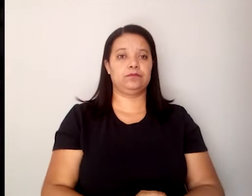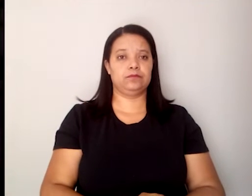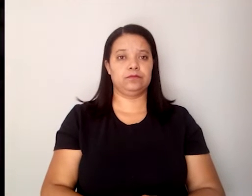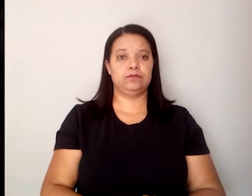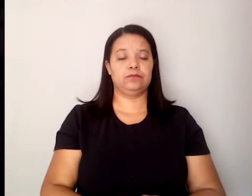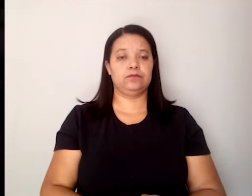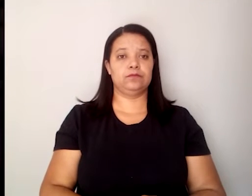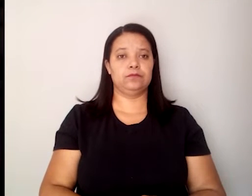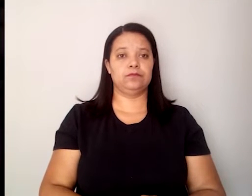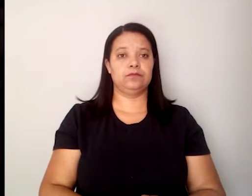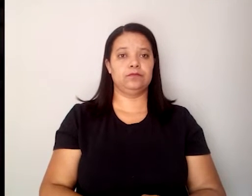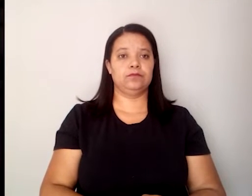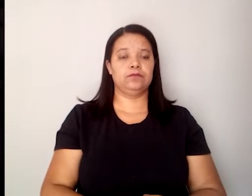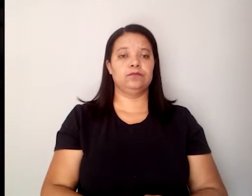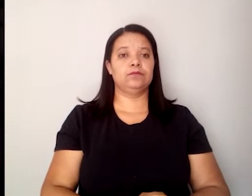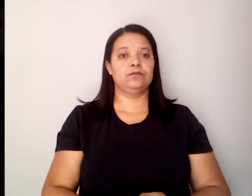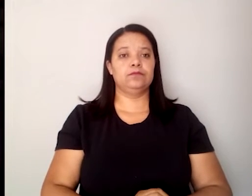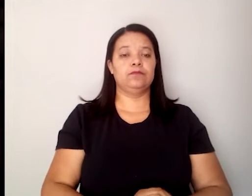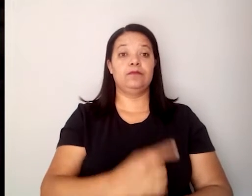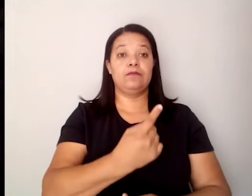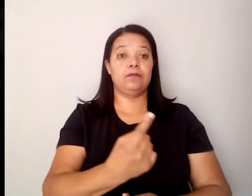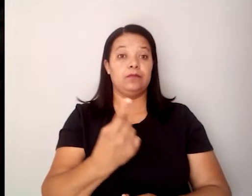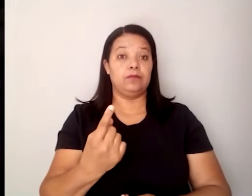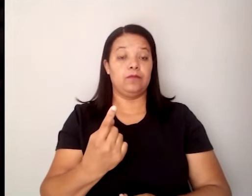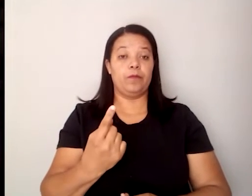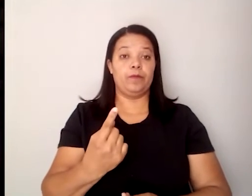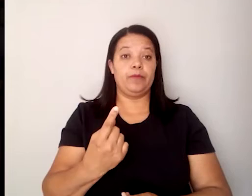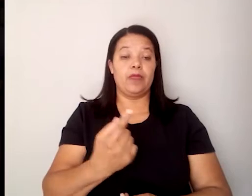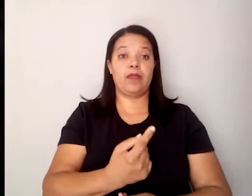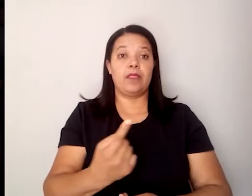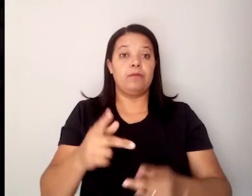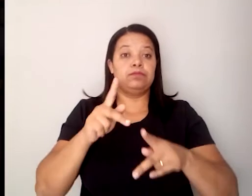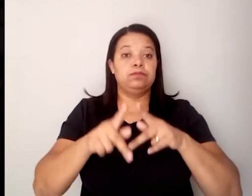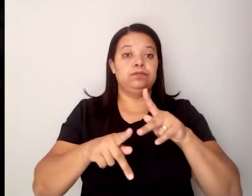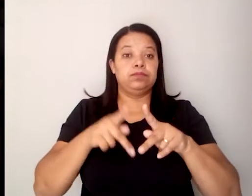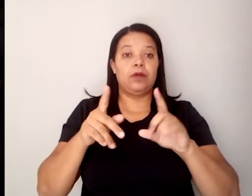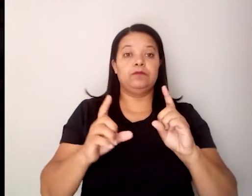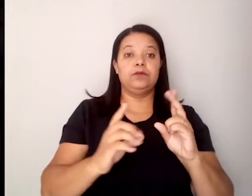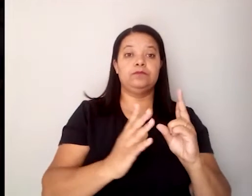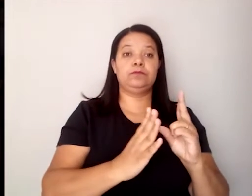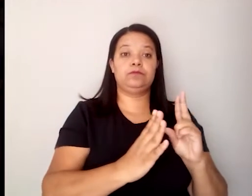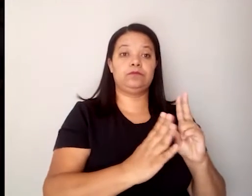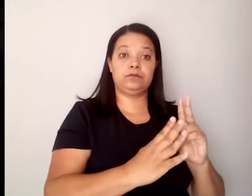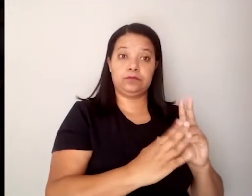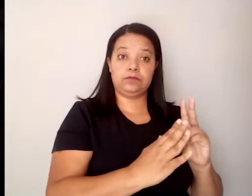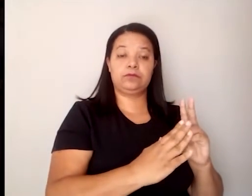mesmo em cada povo, cada povo indígena que hoje ainda